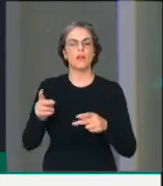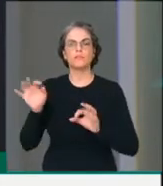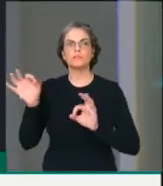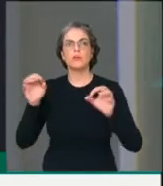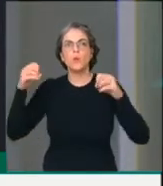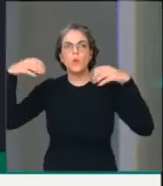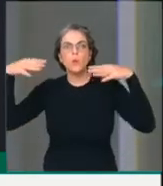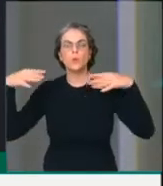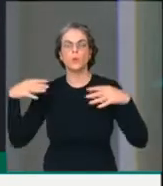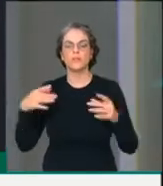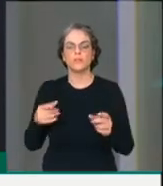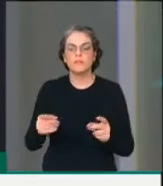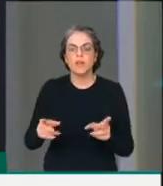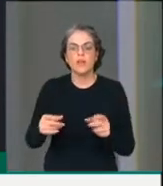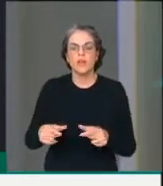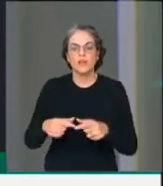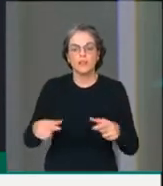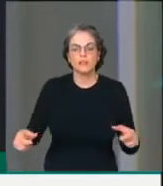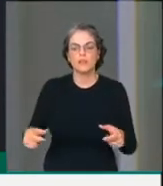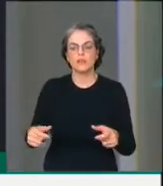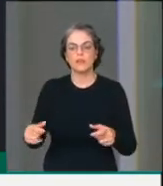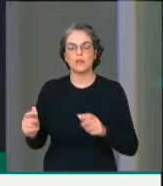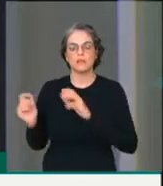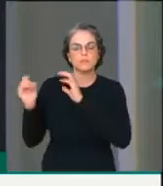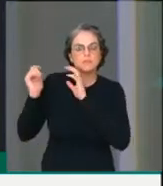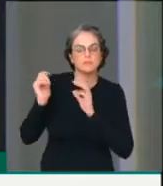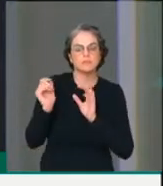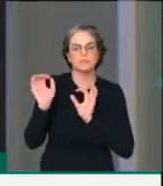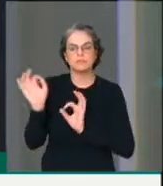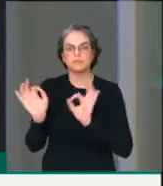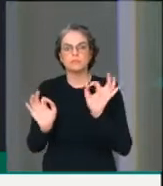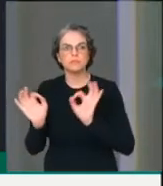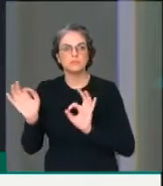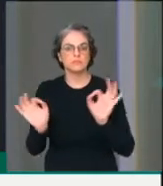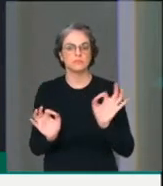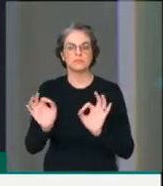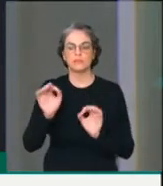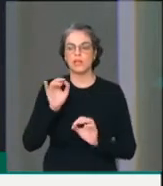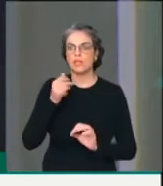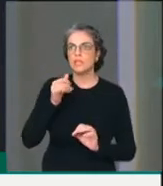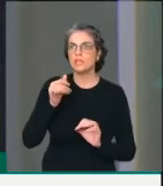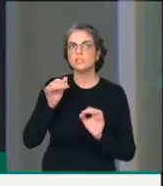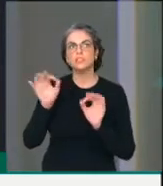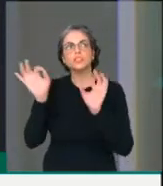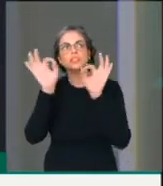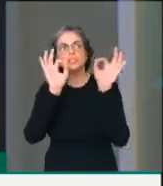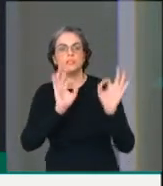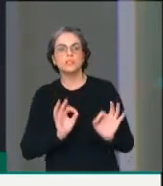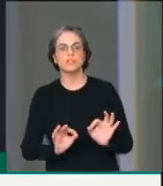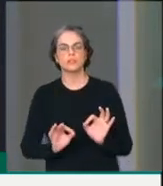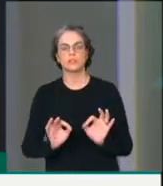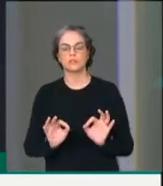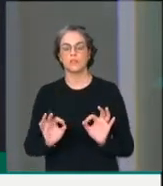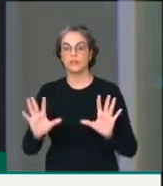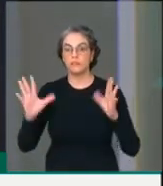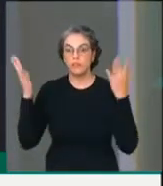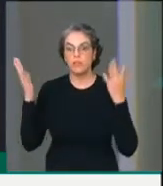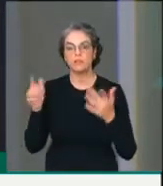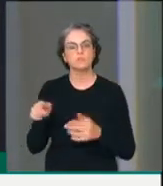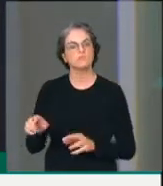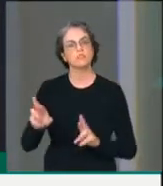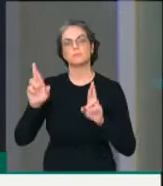bilheteiros, carregadores, cenografistas, eletricistas, que estão sem